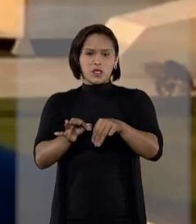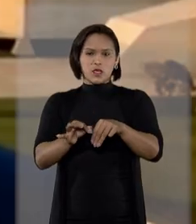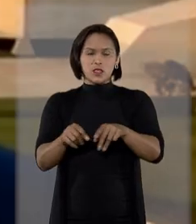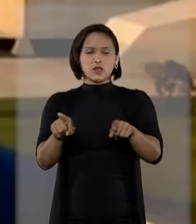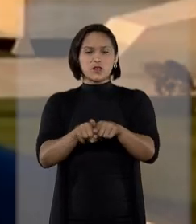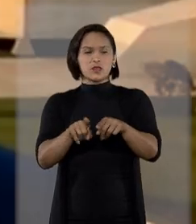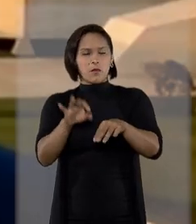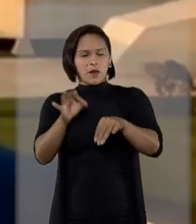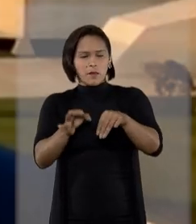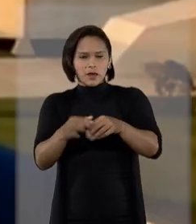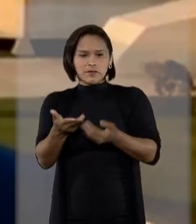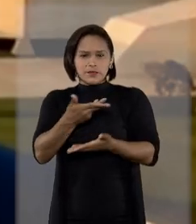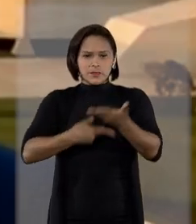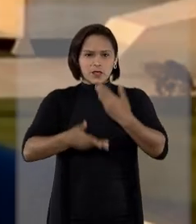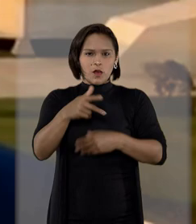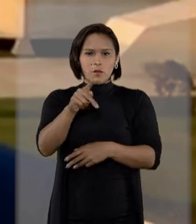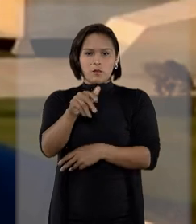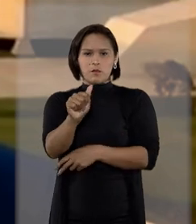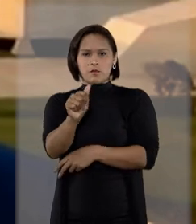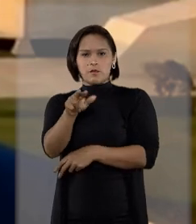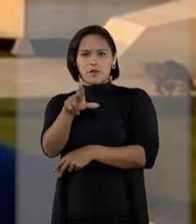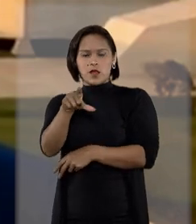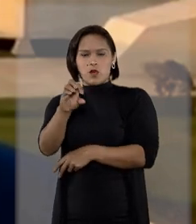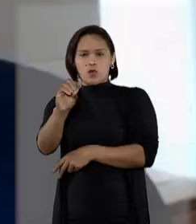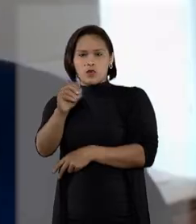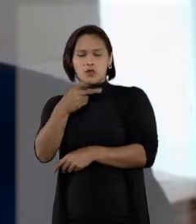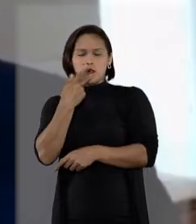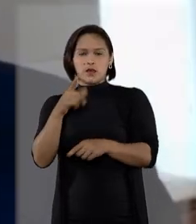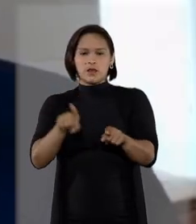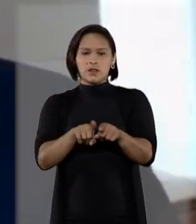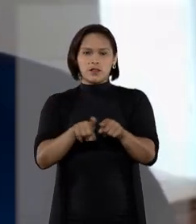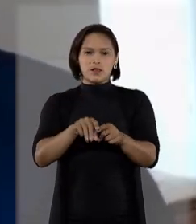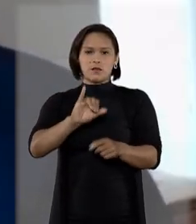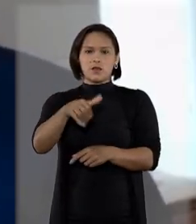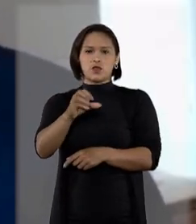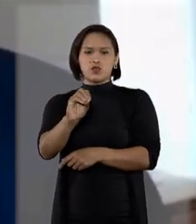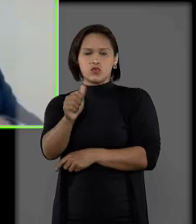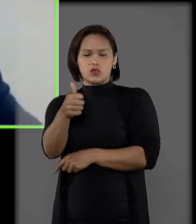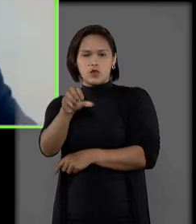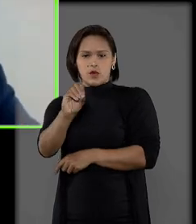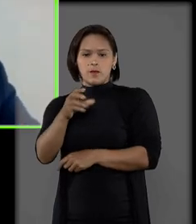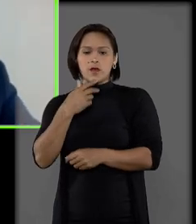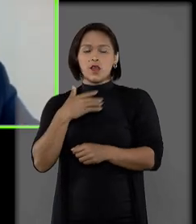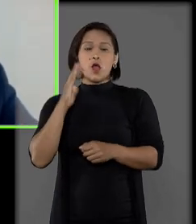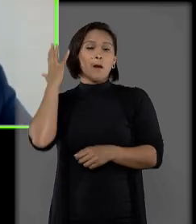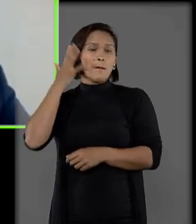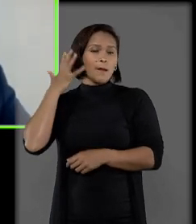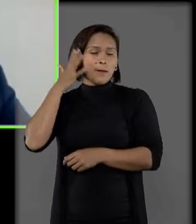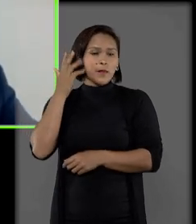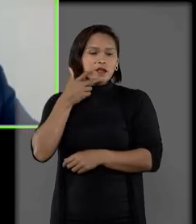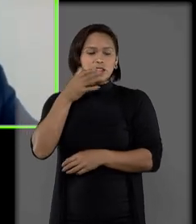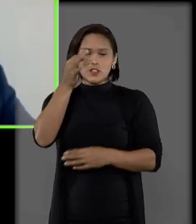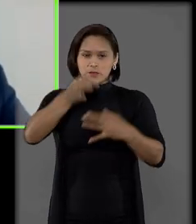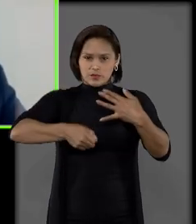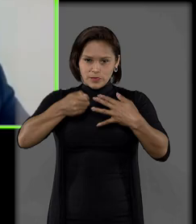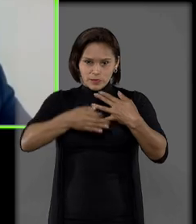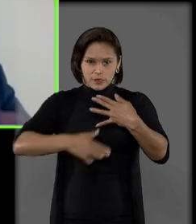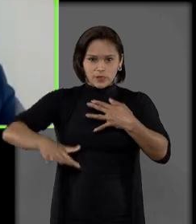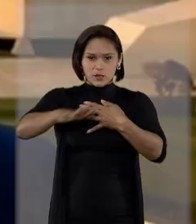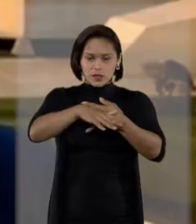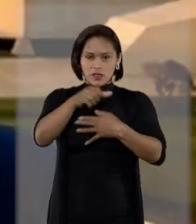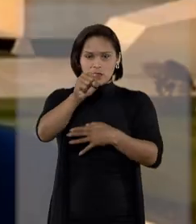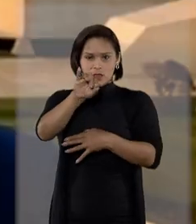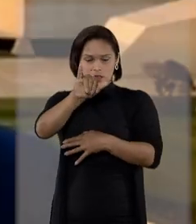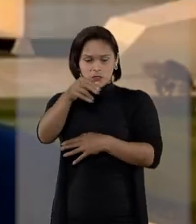participaram também os ministros Paulo de Tarso Sanseverino e João Otávio de Noronha, com palestras sobre a jurisprudência do